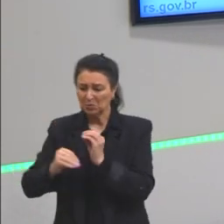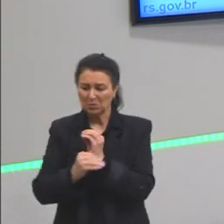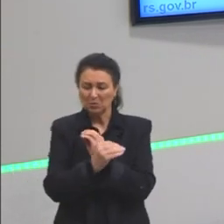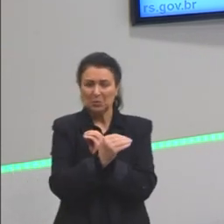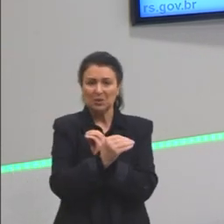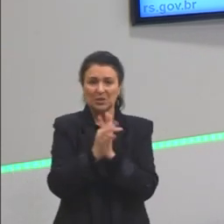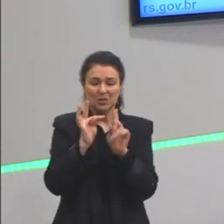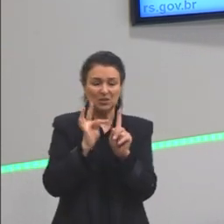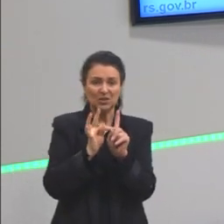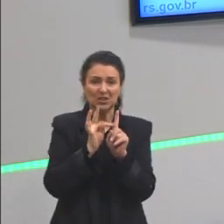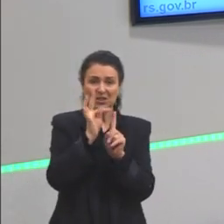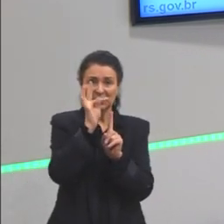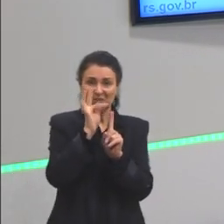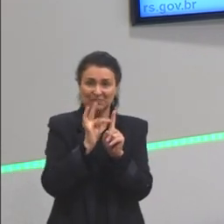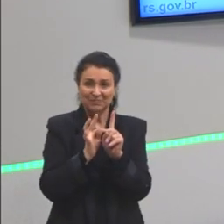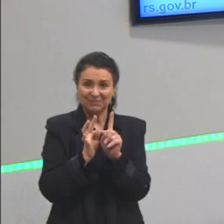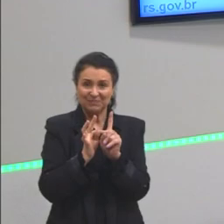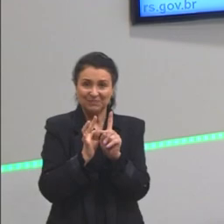conduzem.